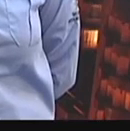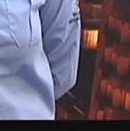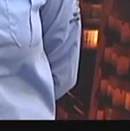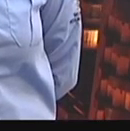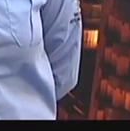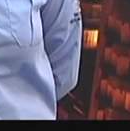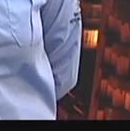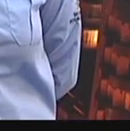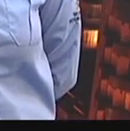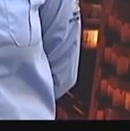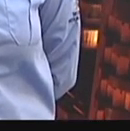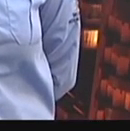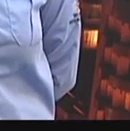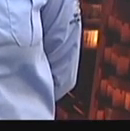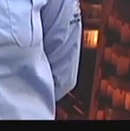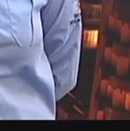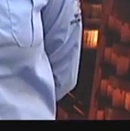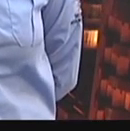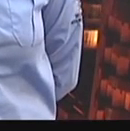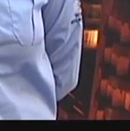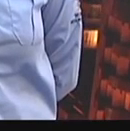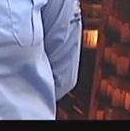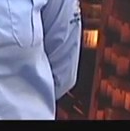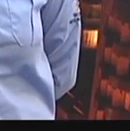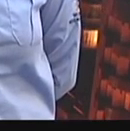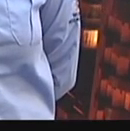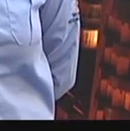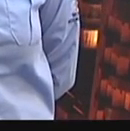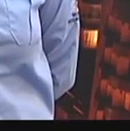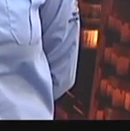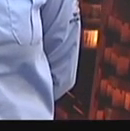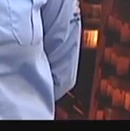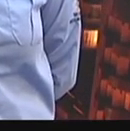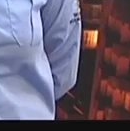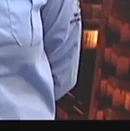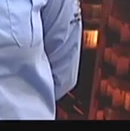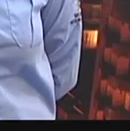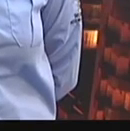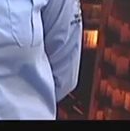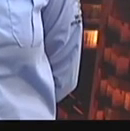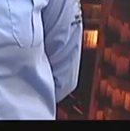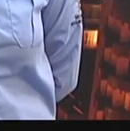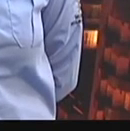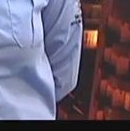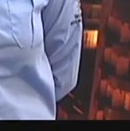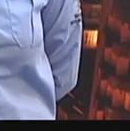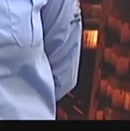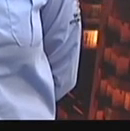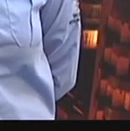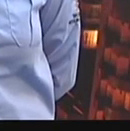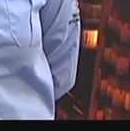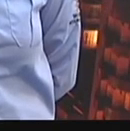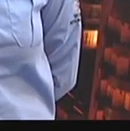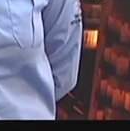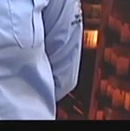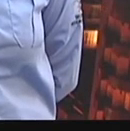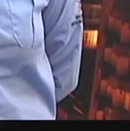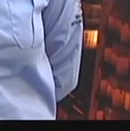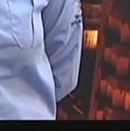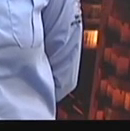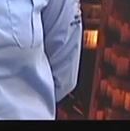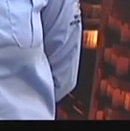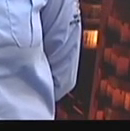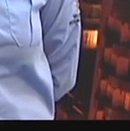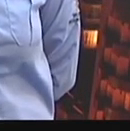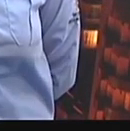você vai precisar de alguns metros a mais para parar o seu veículo. E isso pode ser a diferença entre a vida e a